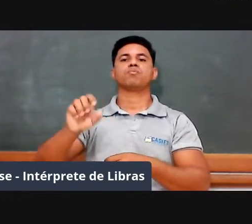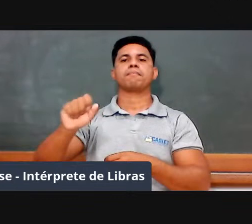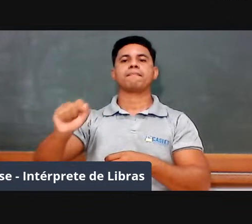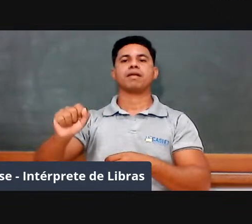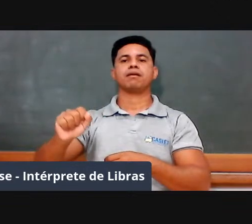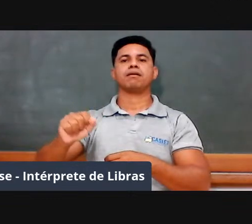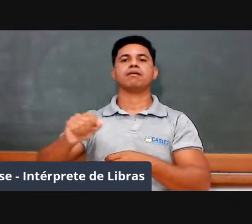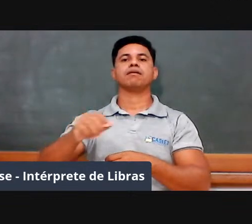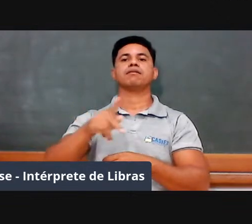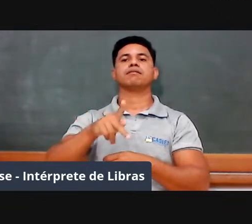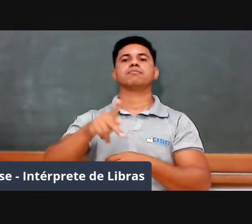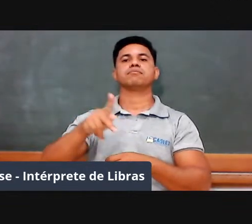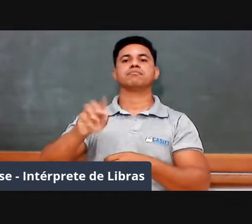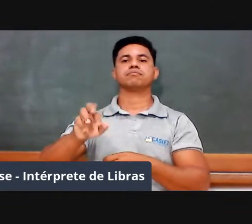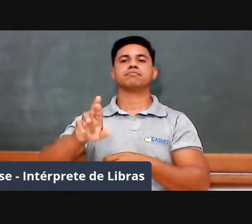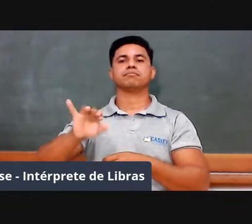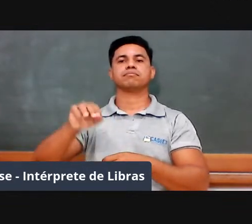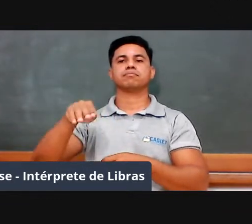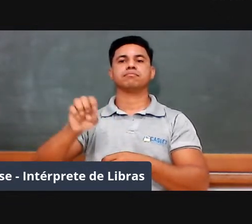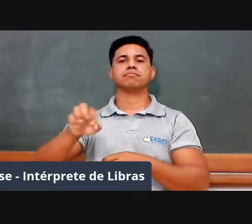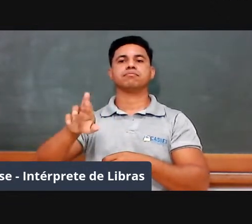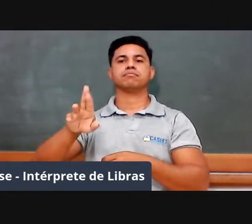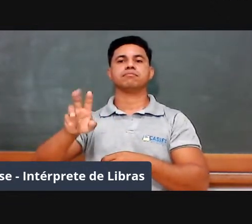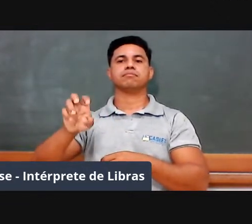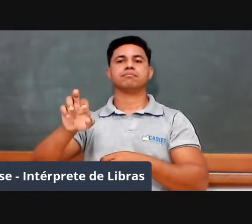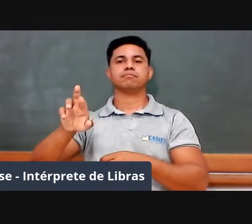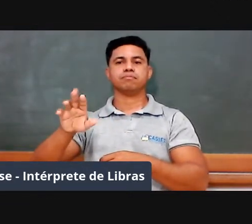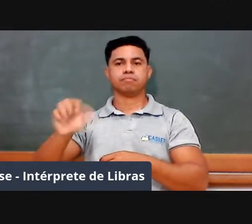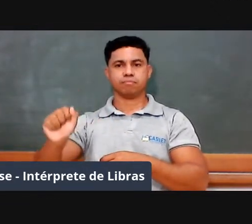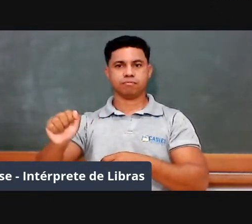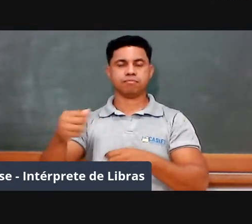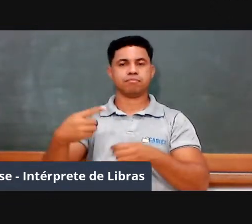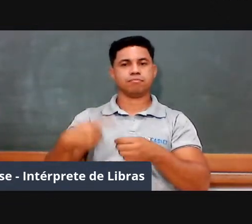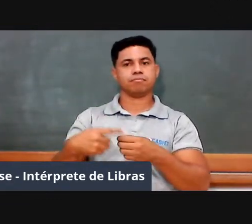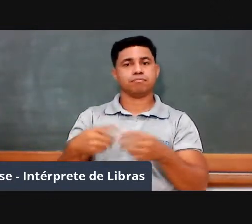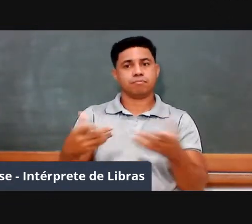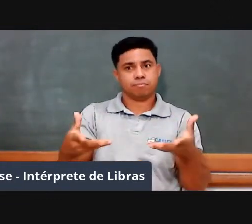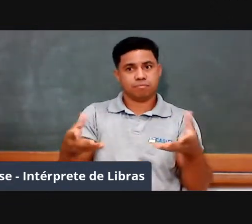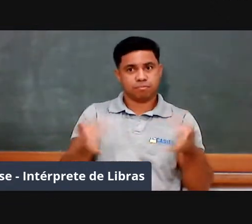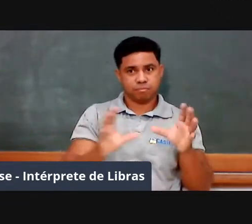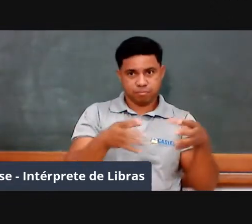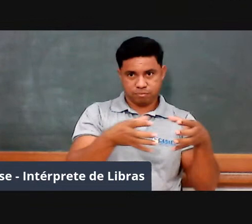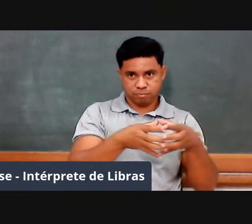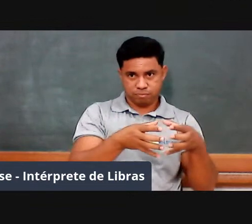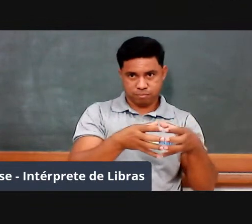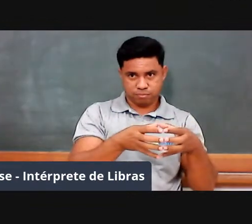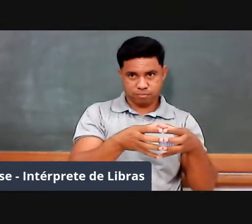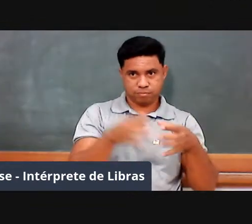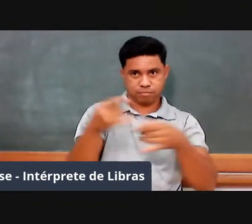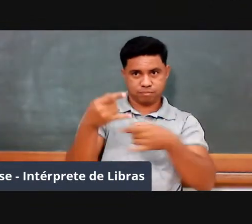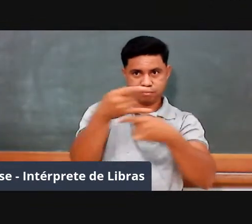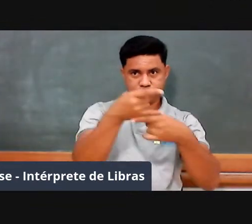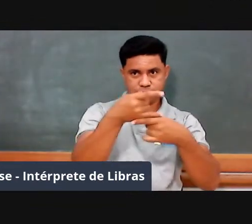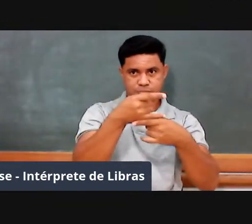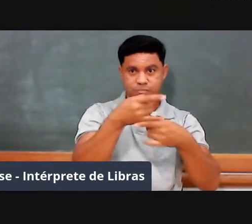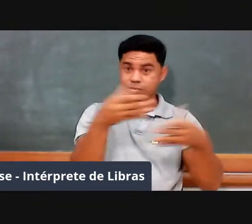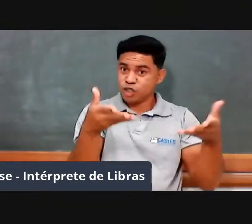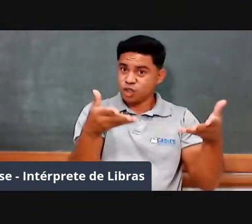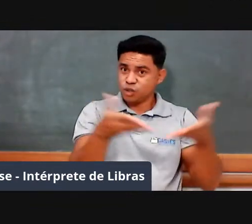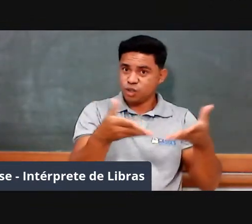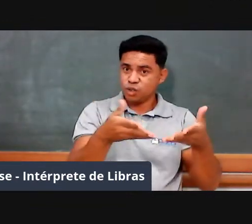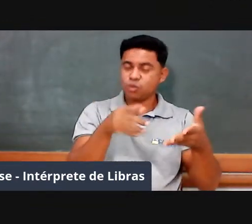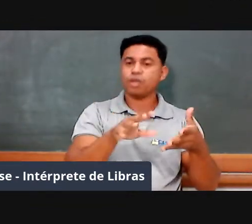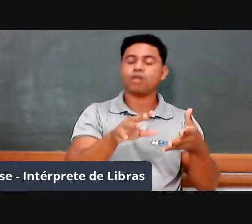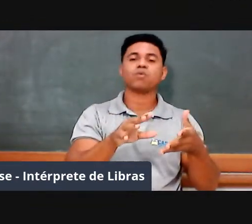nossa aqui de Barra do Garças, da diretoria regional de Barra do Garças, essa webinar de hoje é a culminância